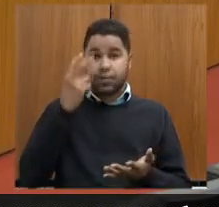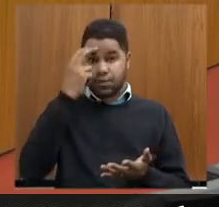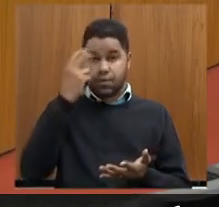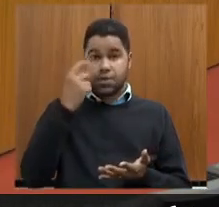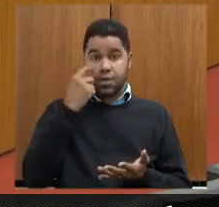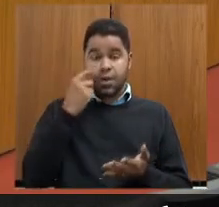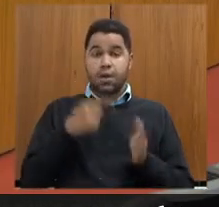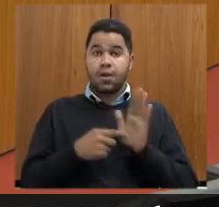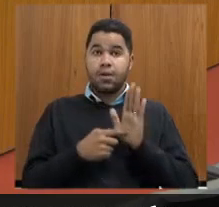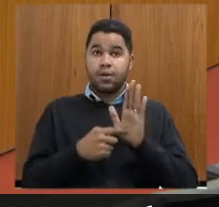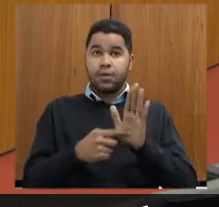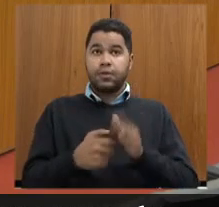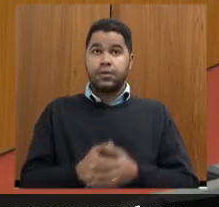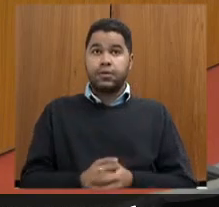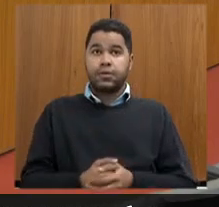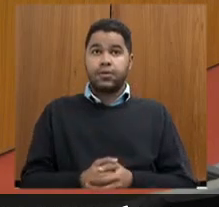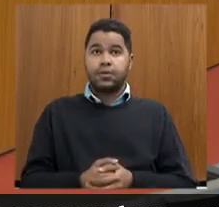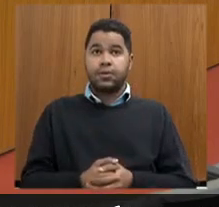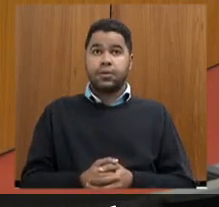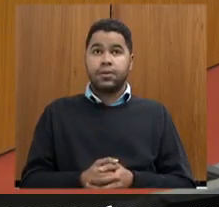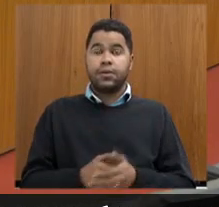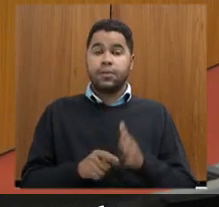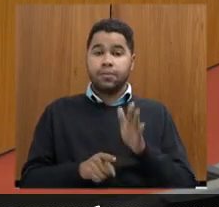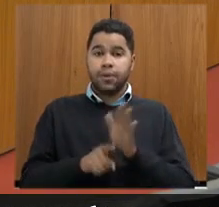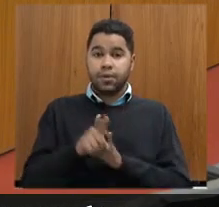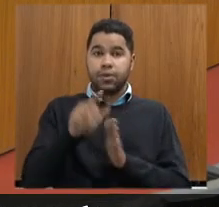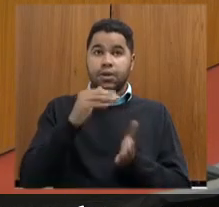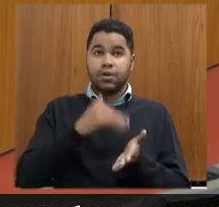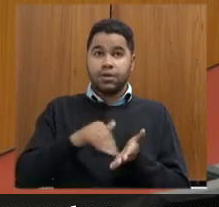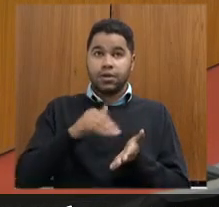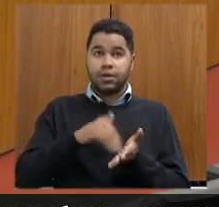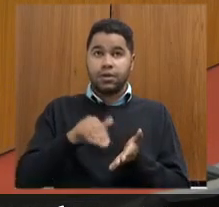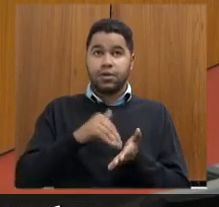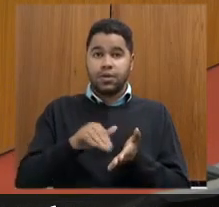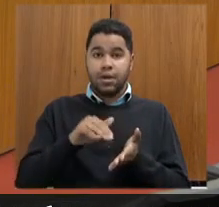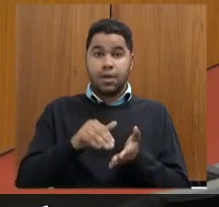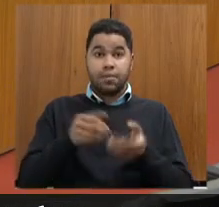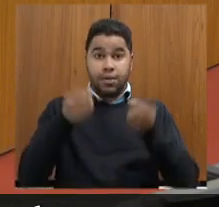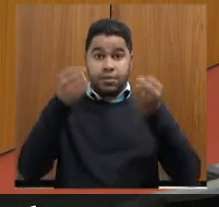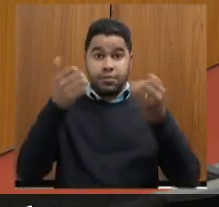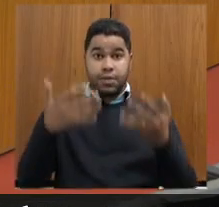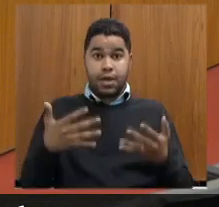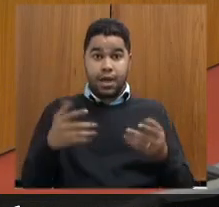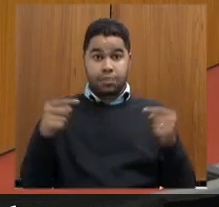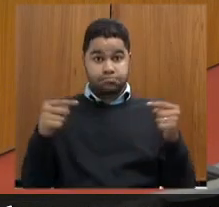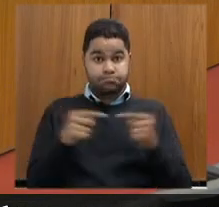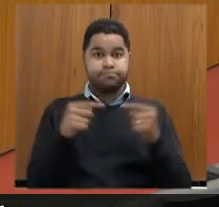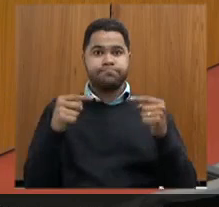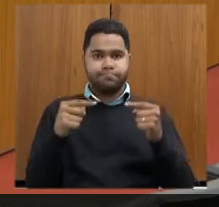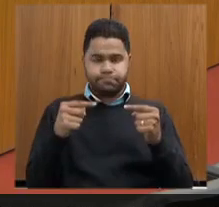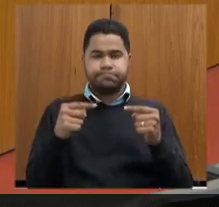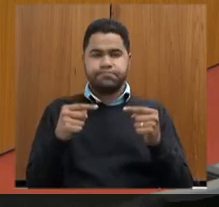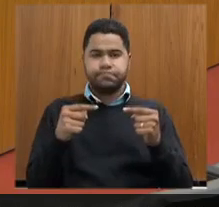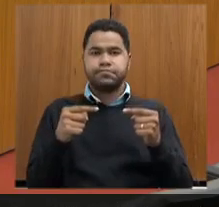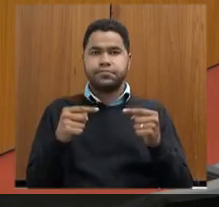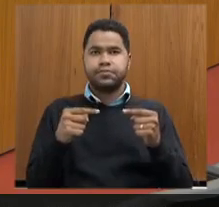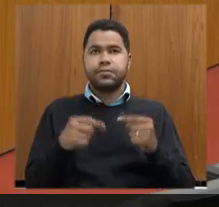fez uma colocação eu queria fazer uma pergunta à secretária para deixar claro essa questão em relação à